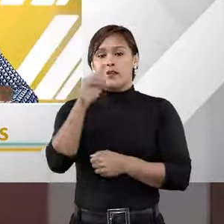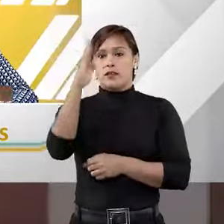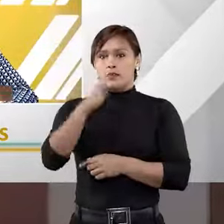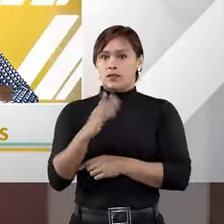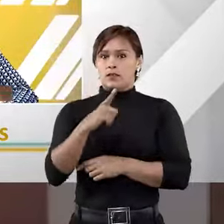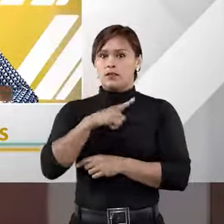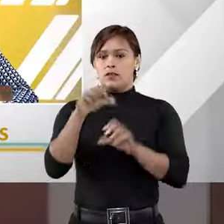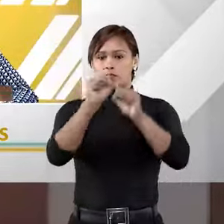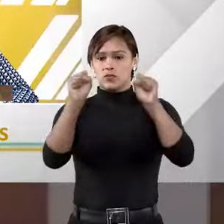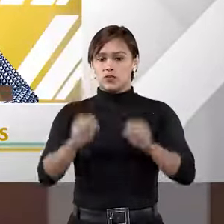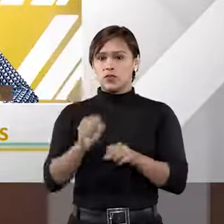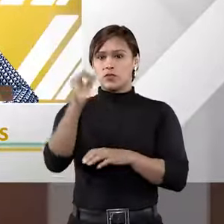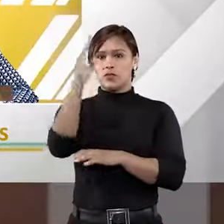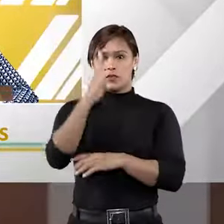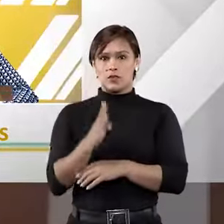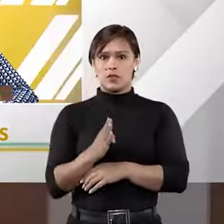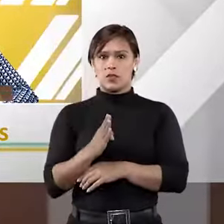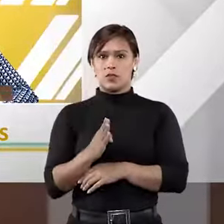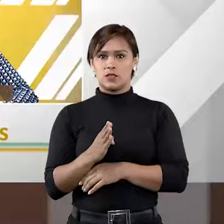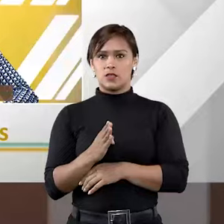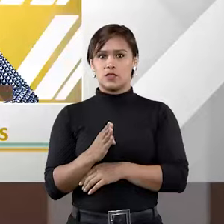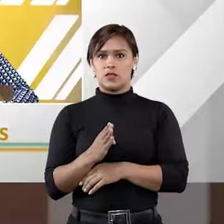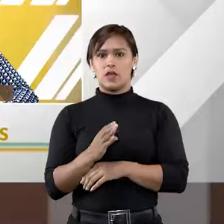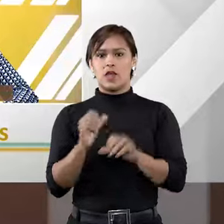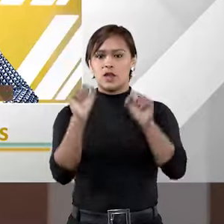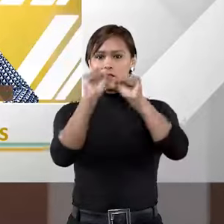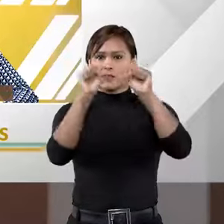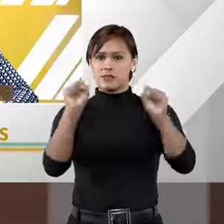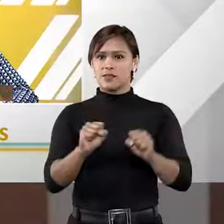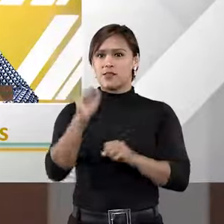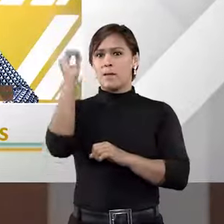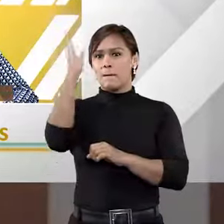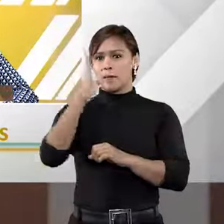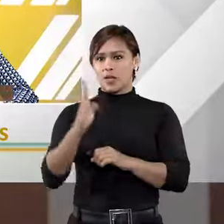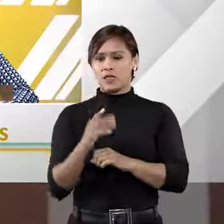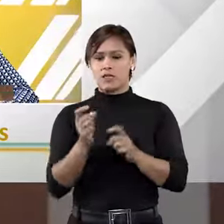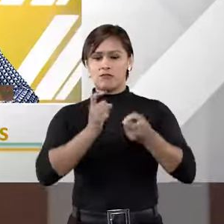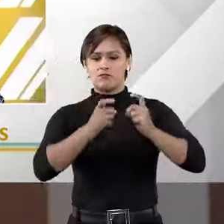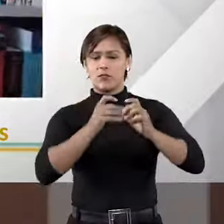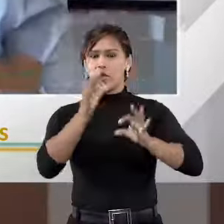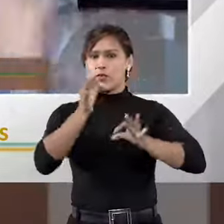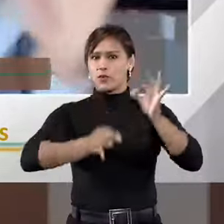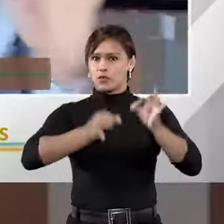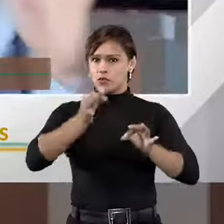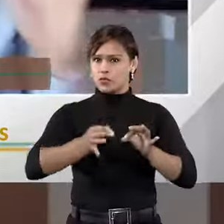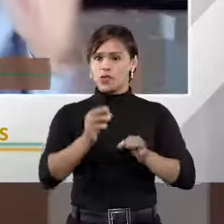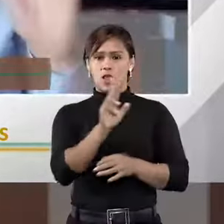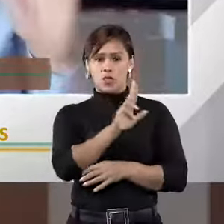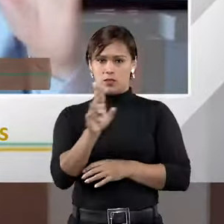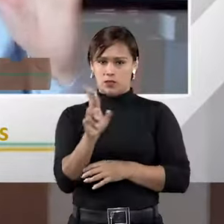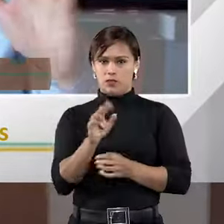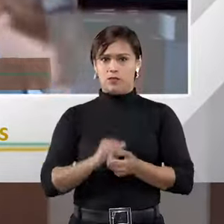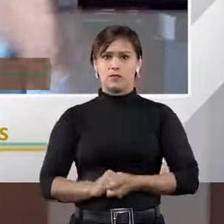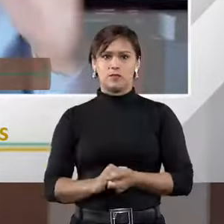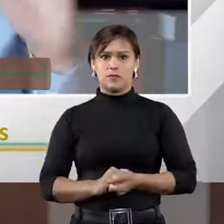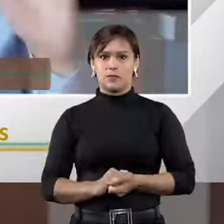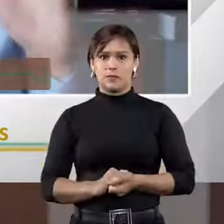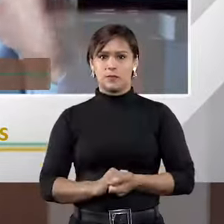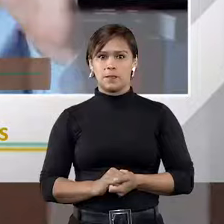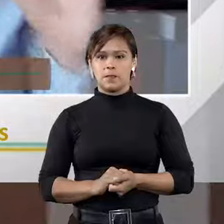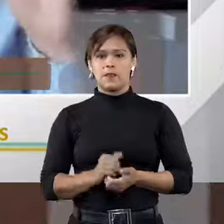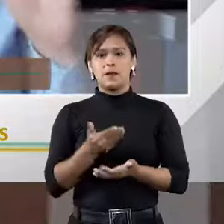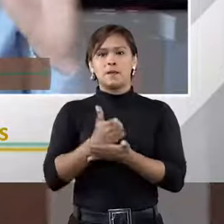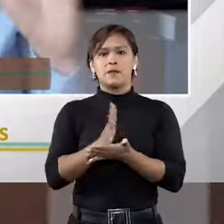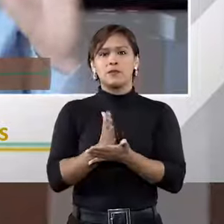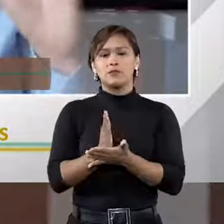sistema brasileiro, vamos chamar assim, sistema brasileiro de administração da justiça, vamos chamar assim, que é mais ou menos